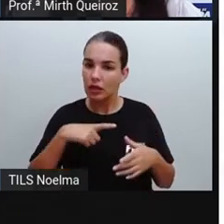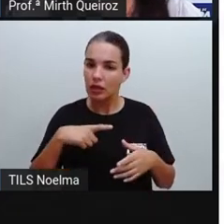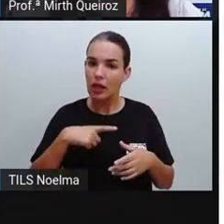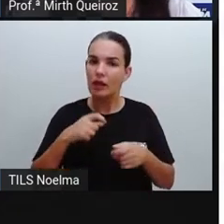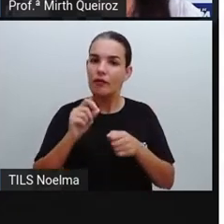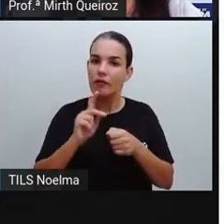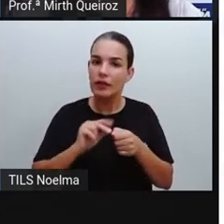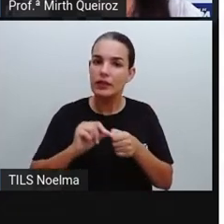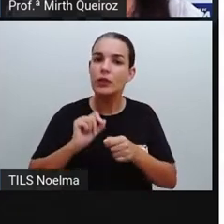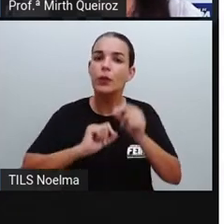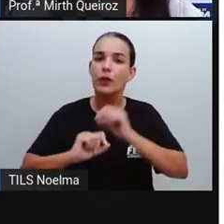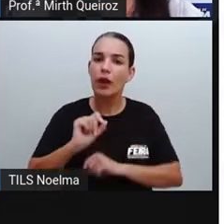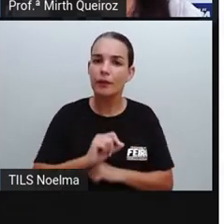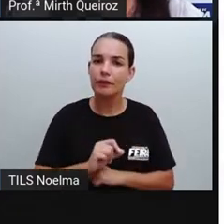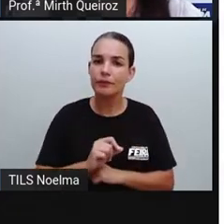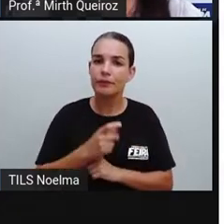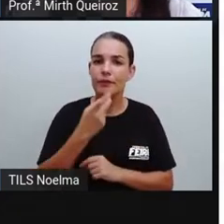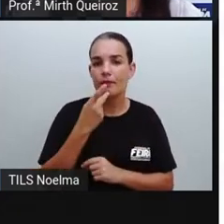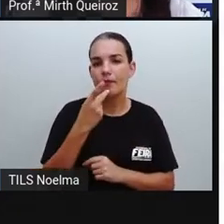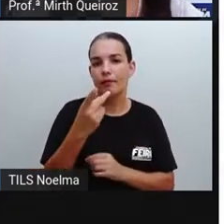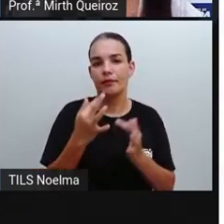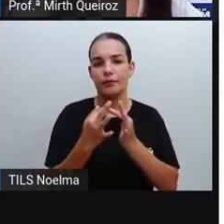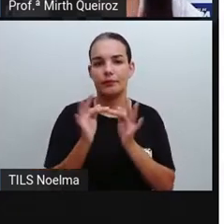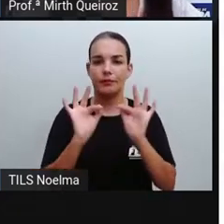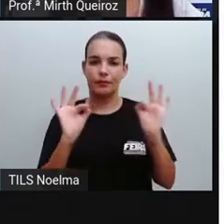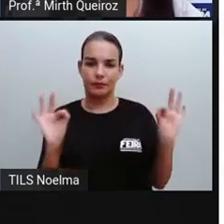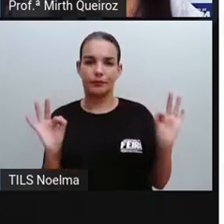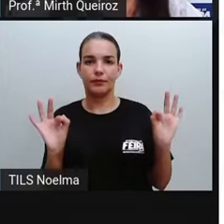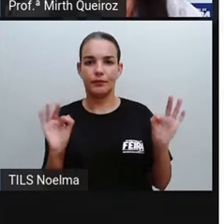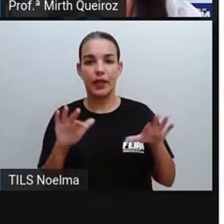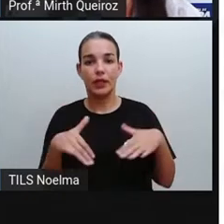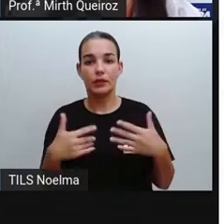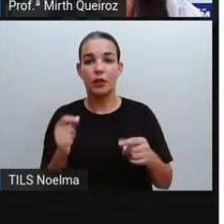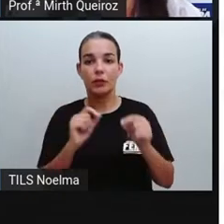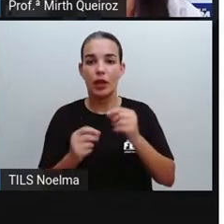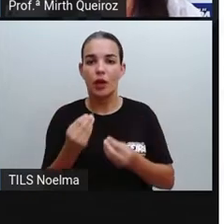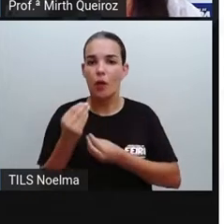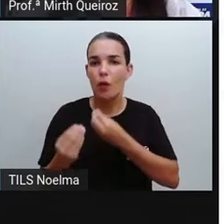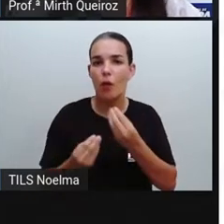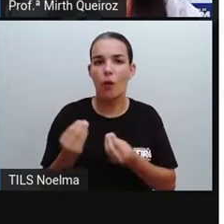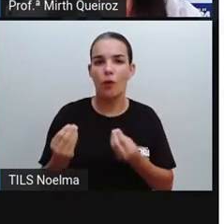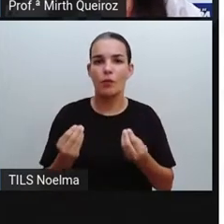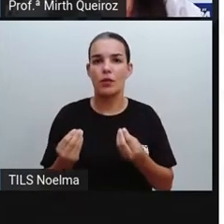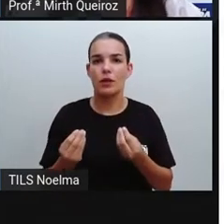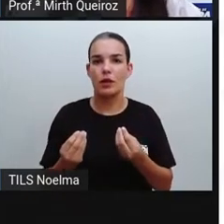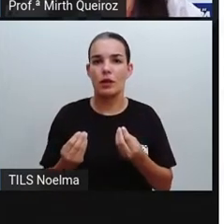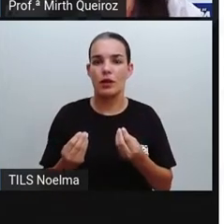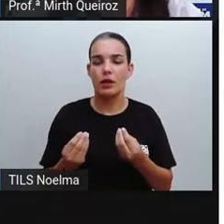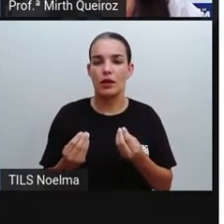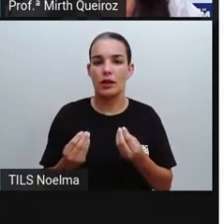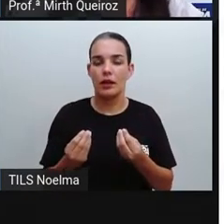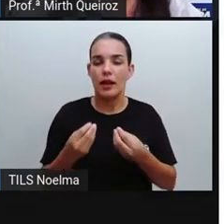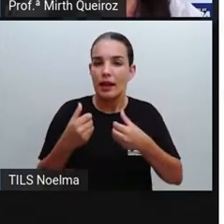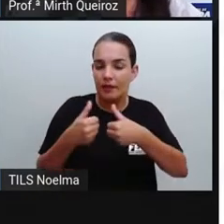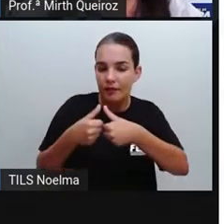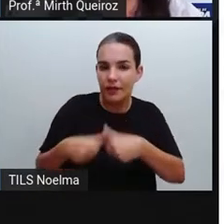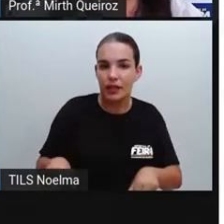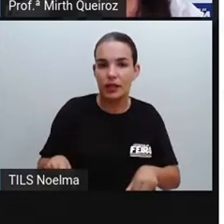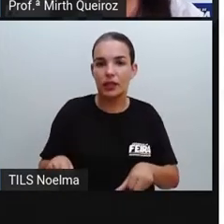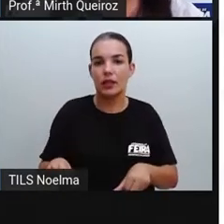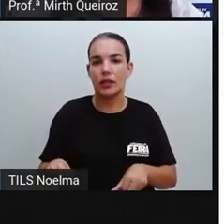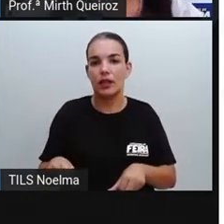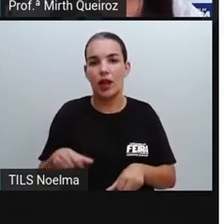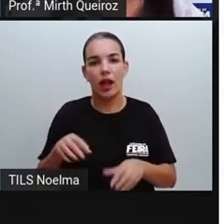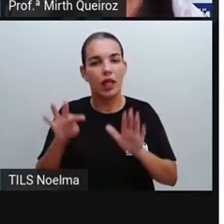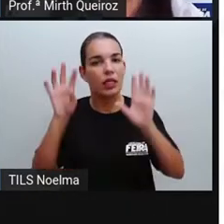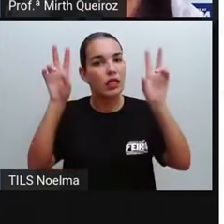Essas enunciações são produzidas de acordo com as condições, finalidades, temas e estilos. Nós construímos, por exemplo, uma